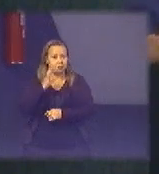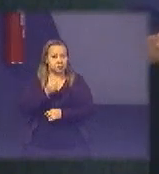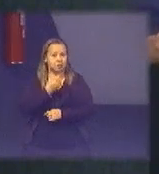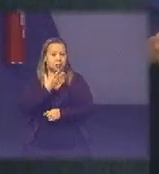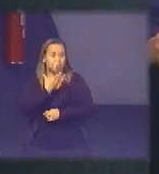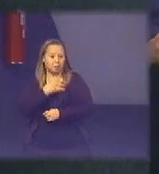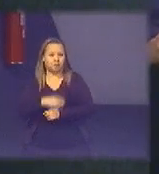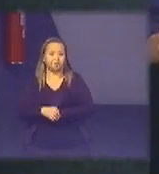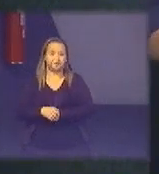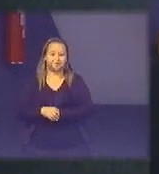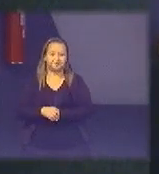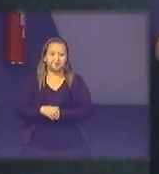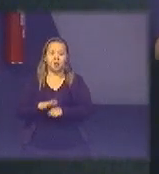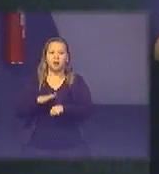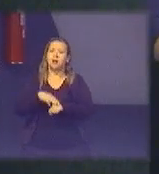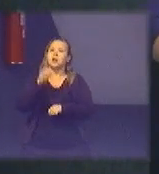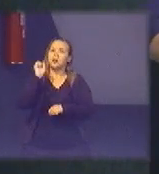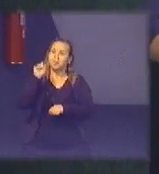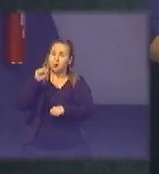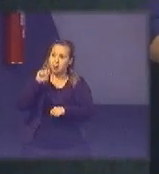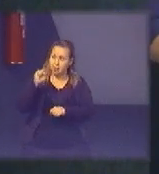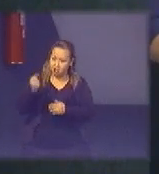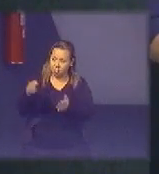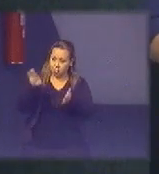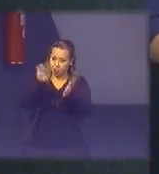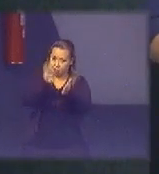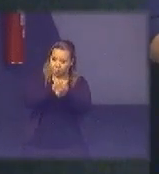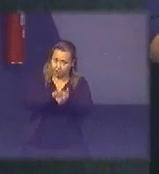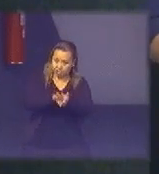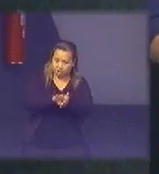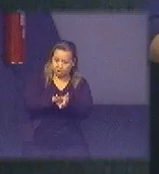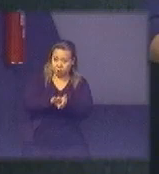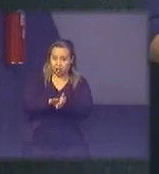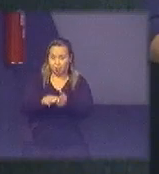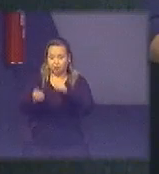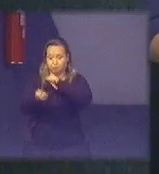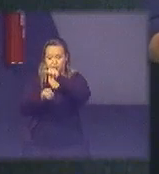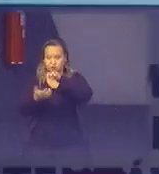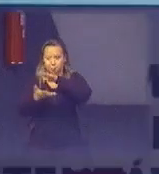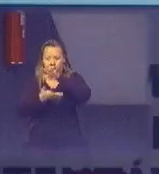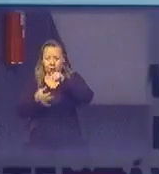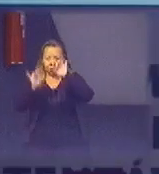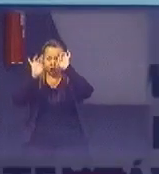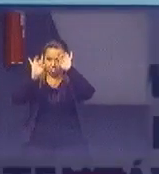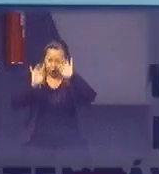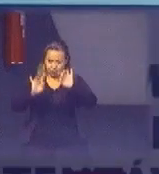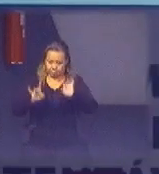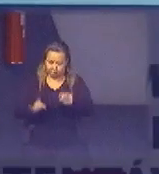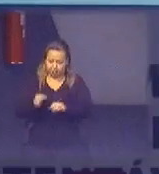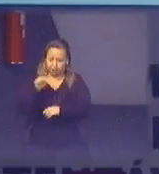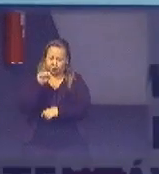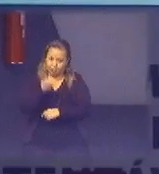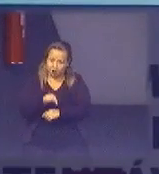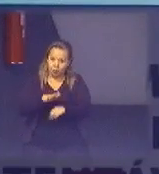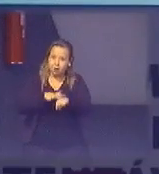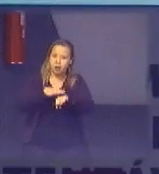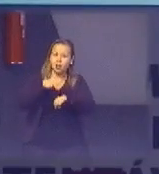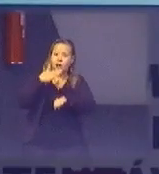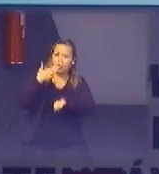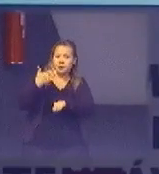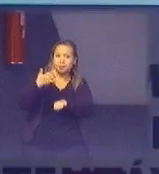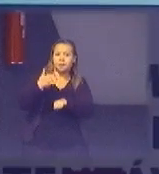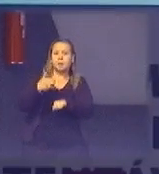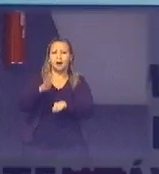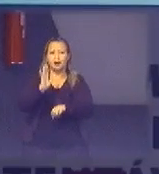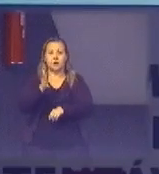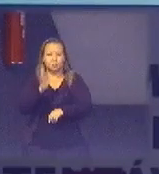e aí sim a gente vai chegar a revisão de normas de sentabilidade específica aí mais em outubro a gente já está